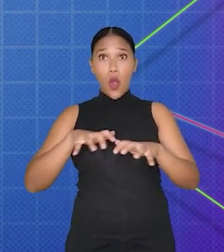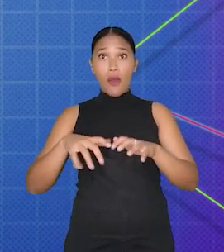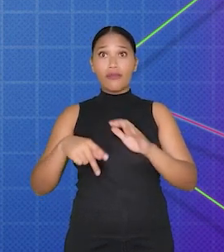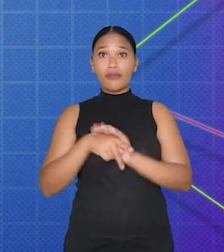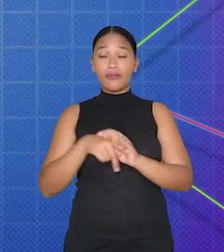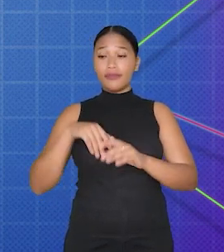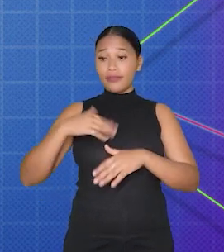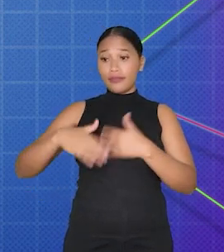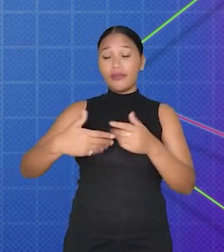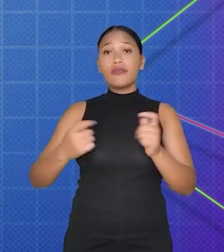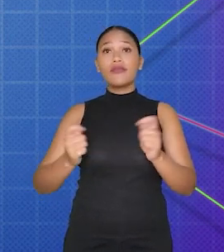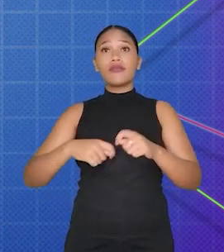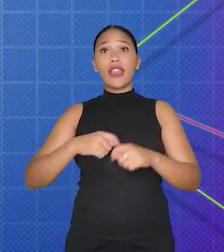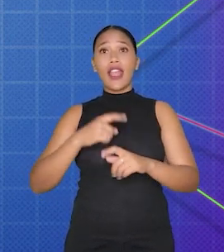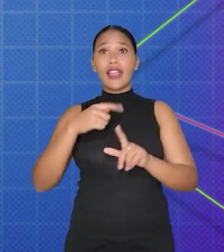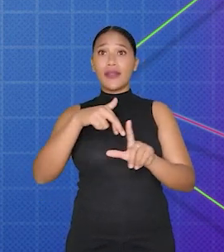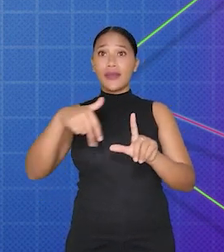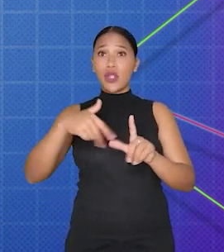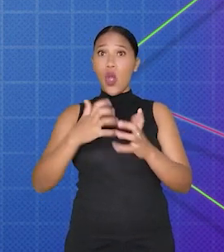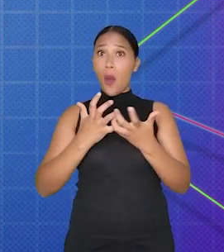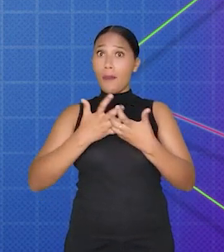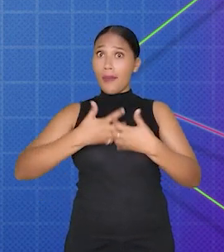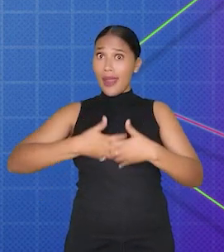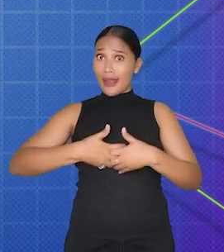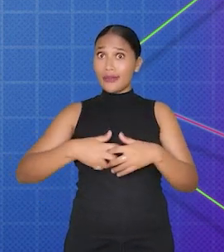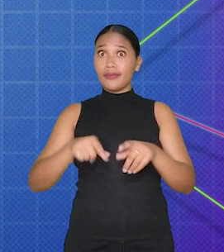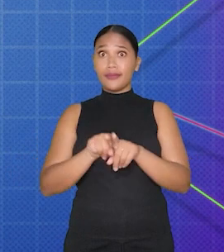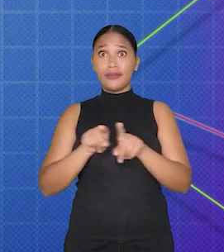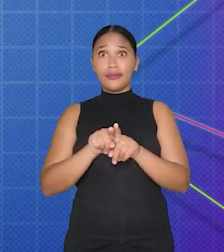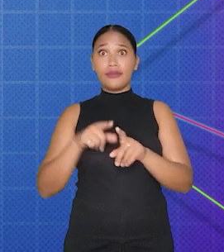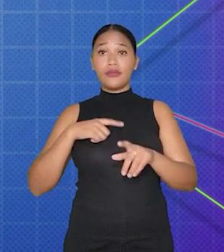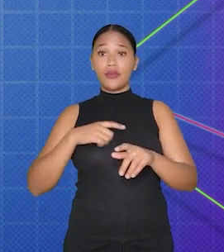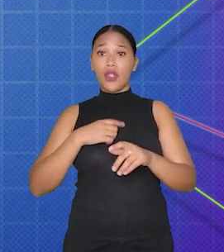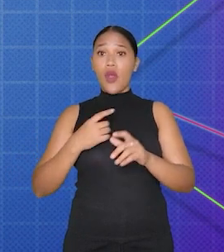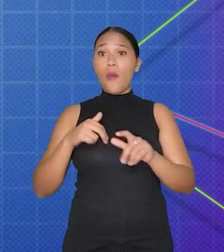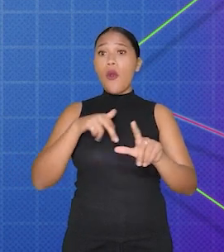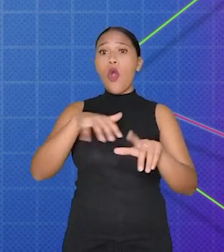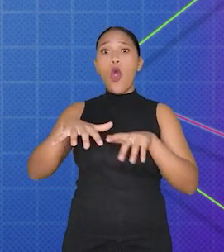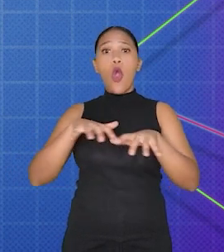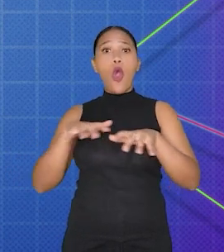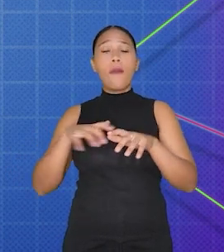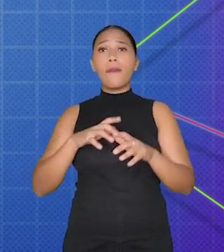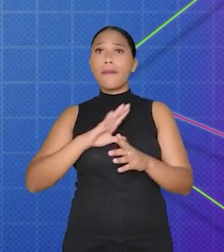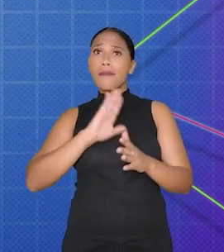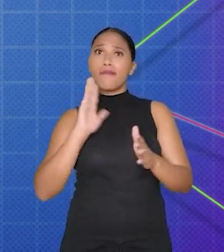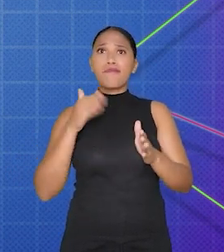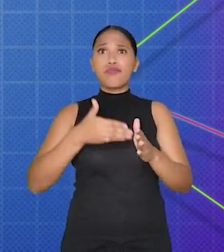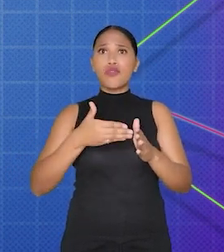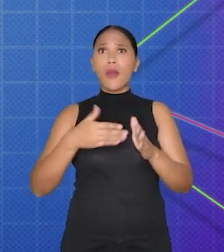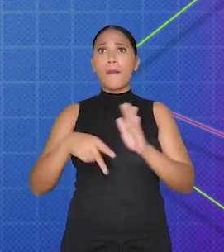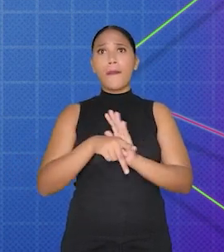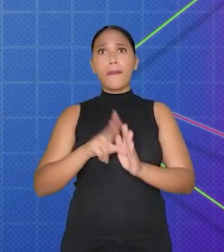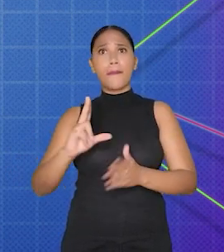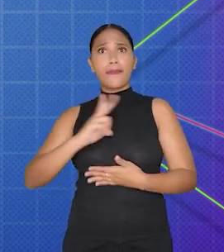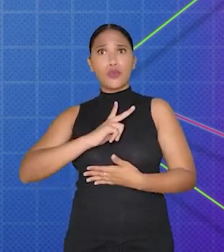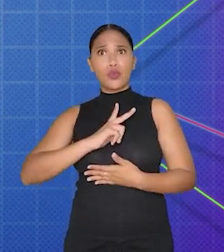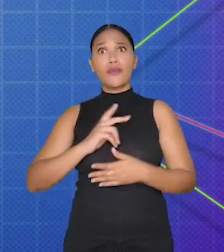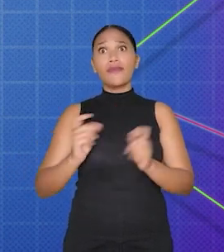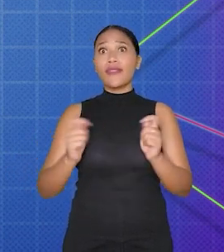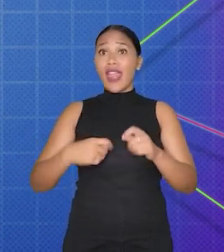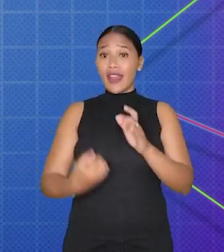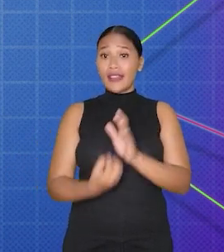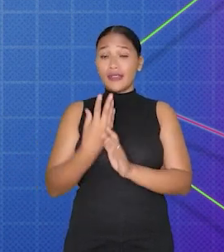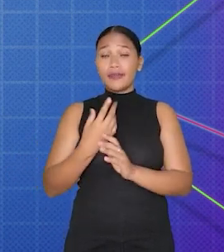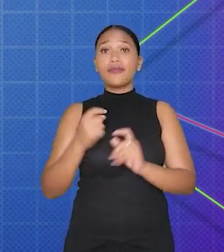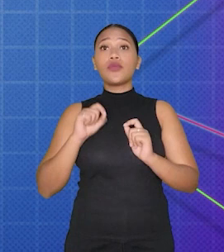os desenvolvedores podem criar animações complexas e exibir efeitos de movimento personalizados. Dessa forma, é